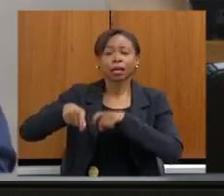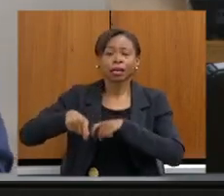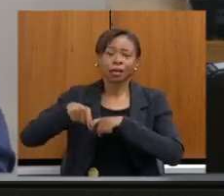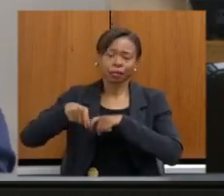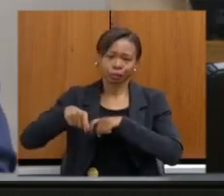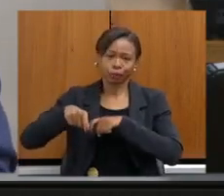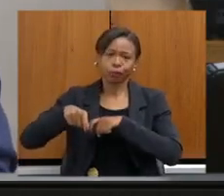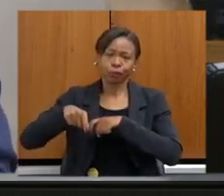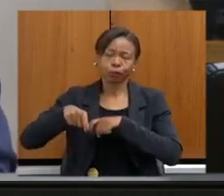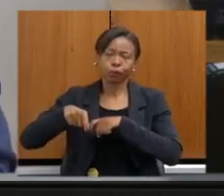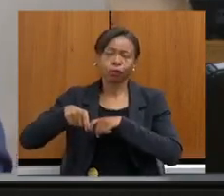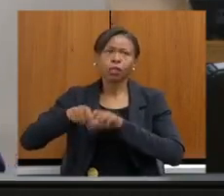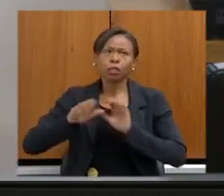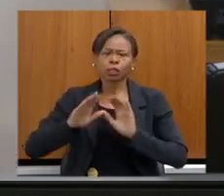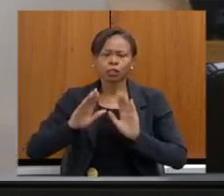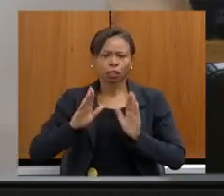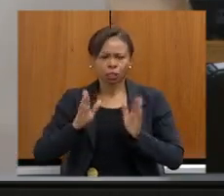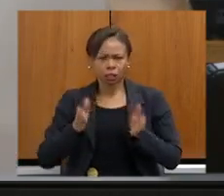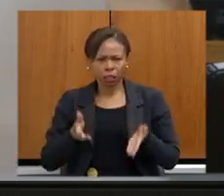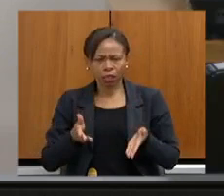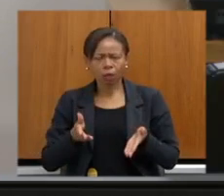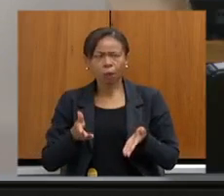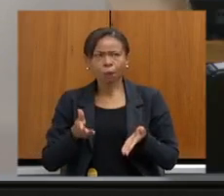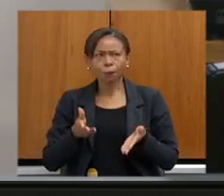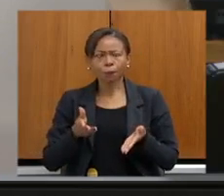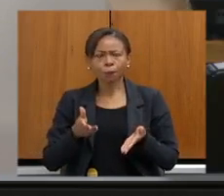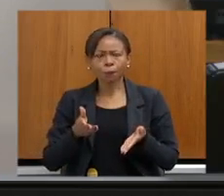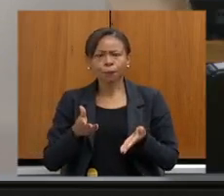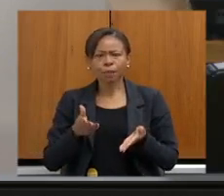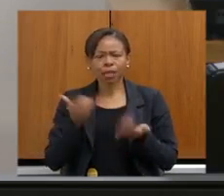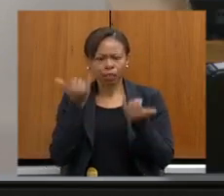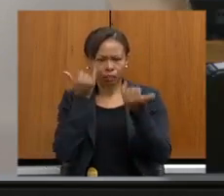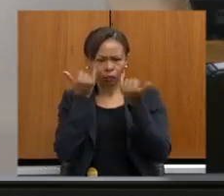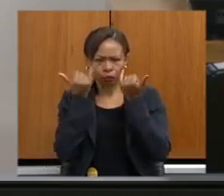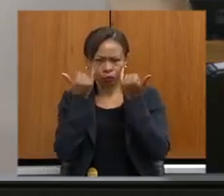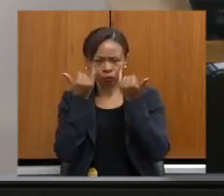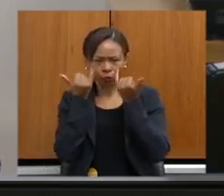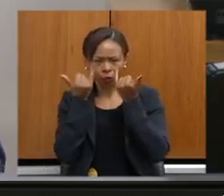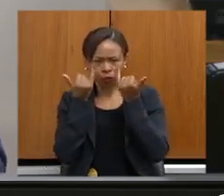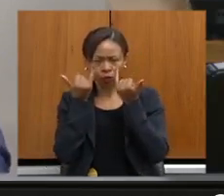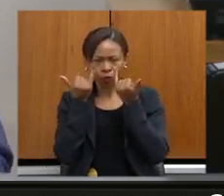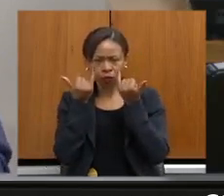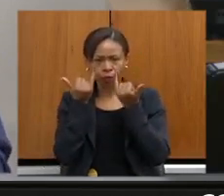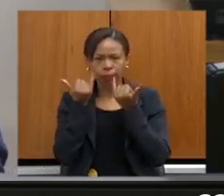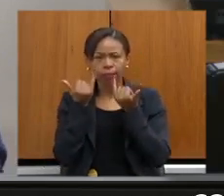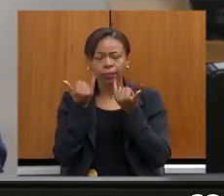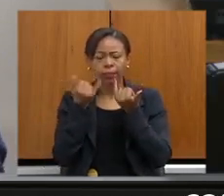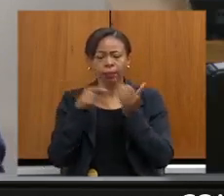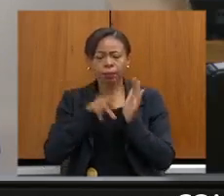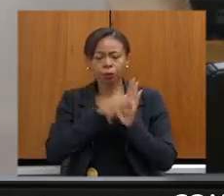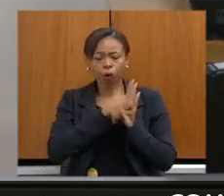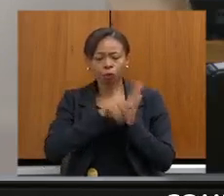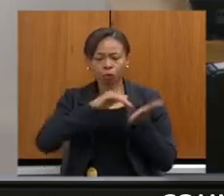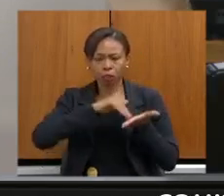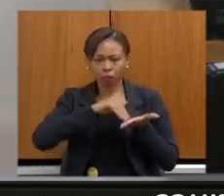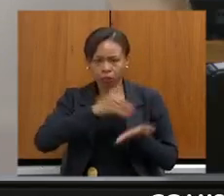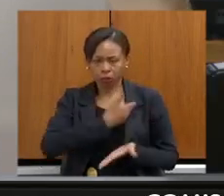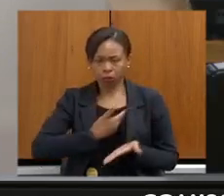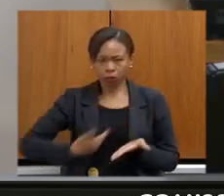Nós recebemos aí dentro das informações que nós recebemos da Secretaria de Estado,